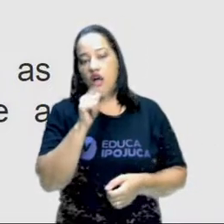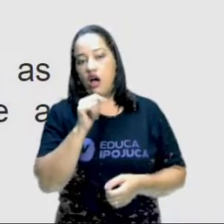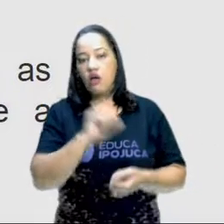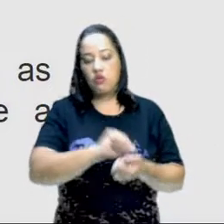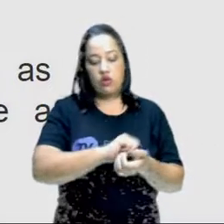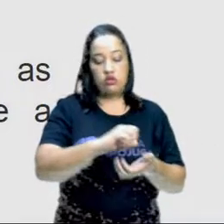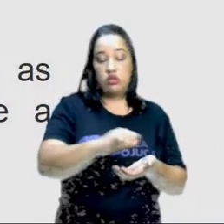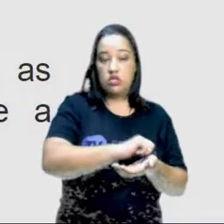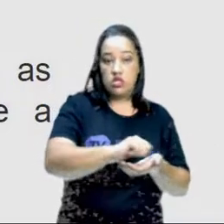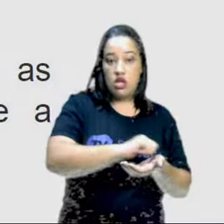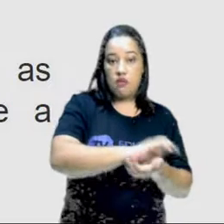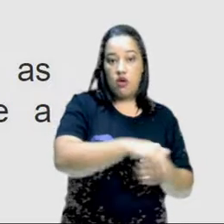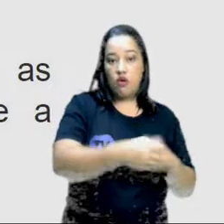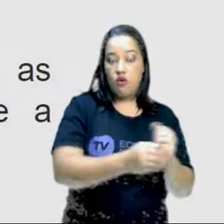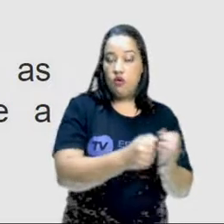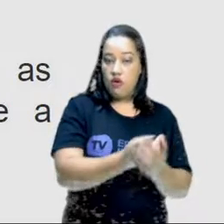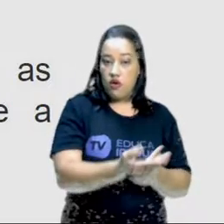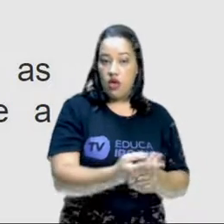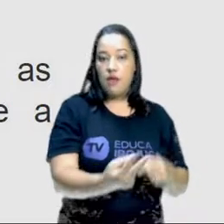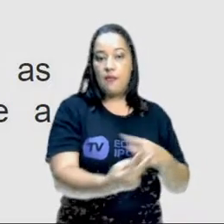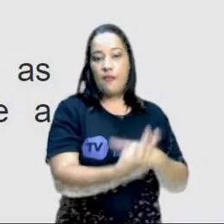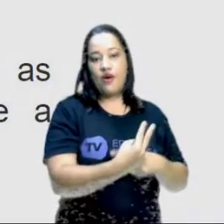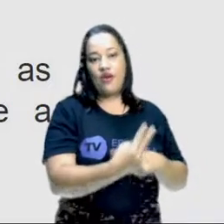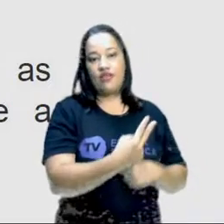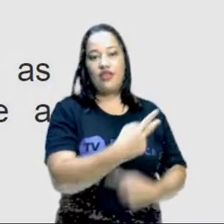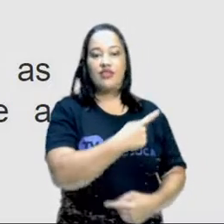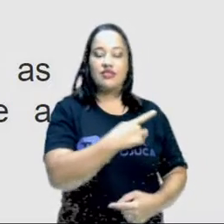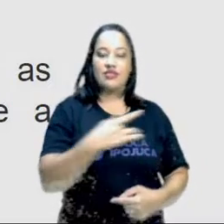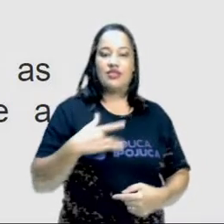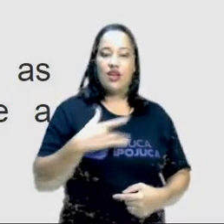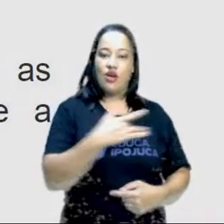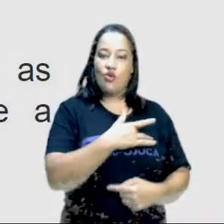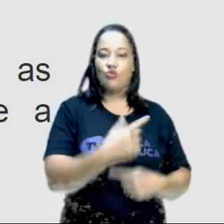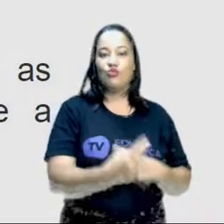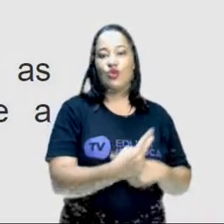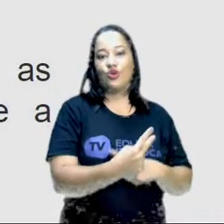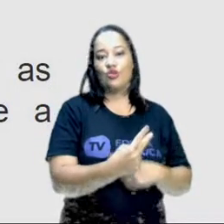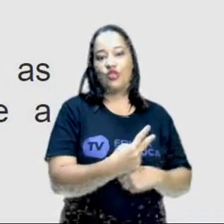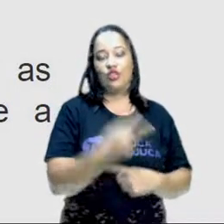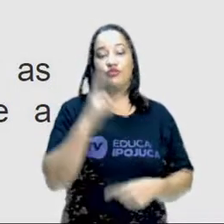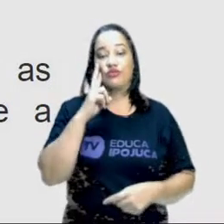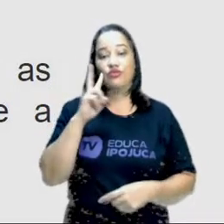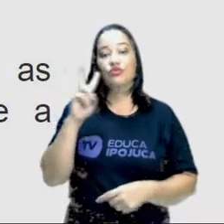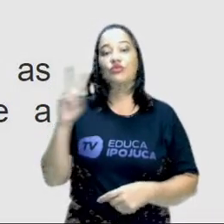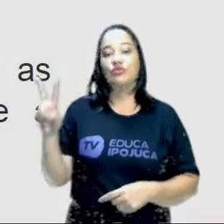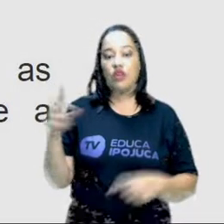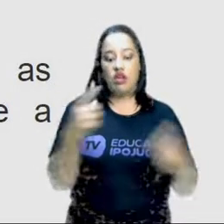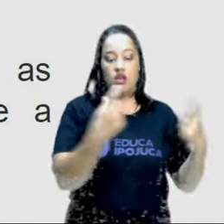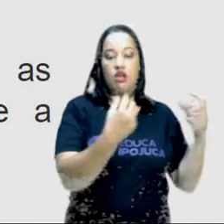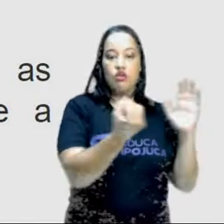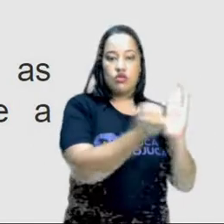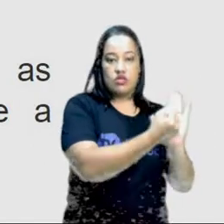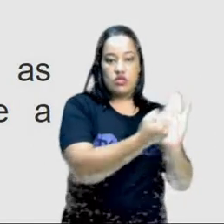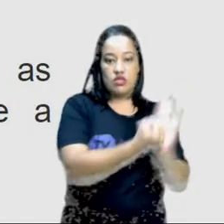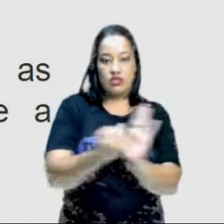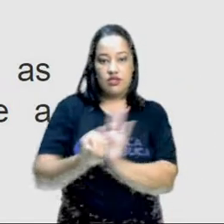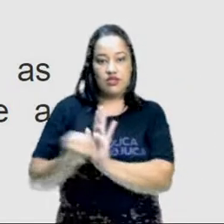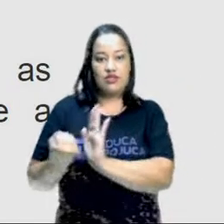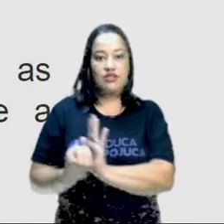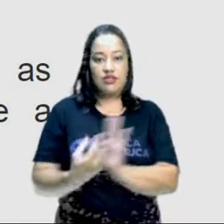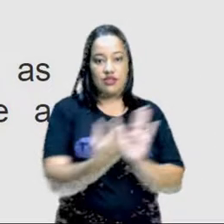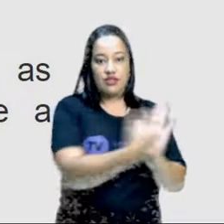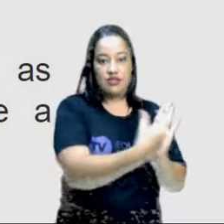saúde. E aqui está, ó, os embremas dos órgãos participantes da campanha e